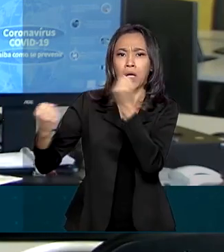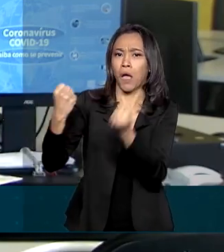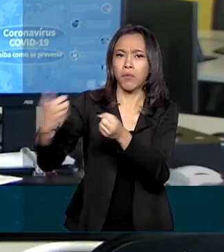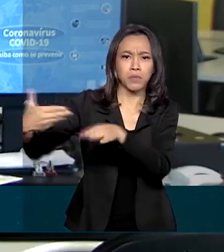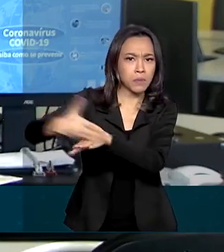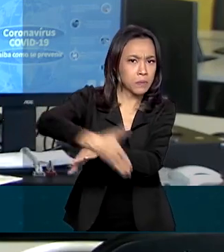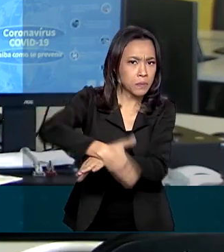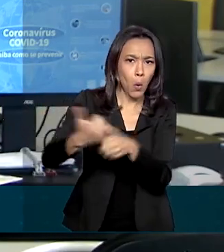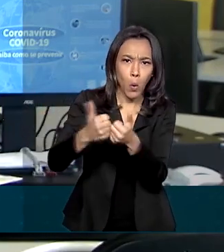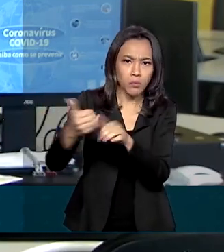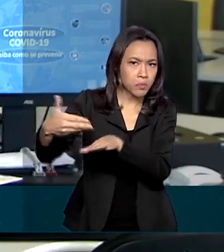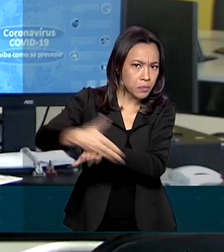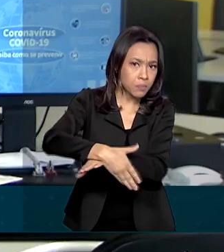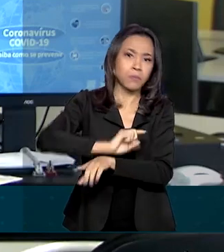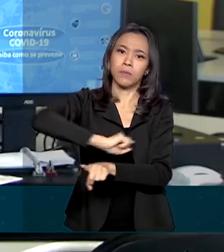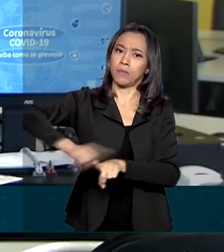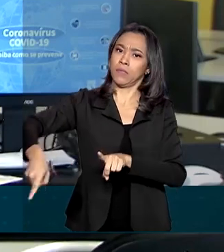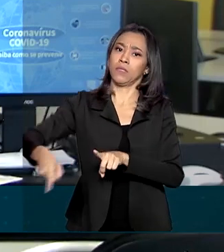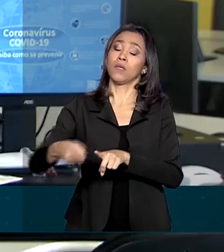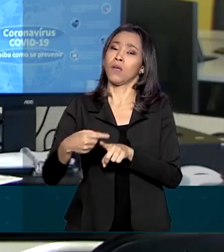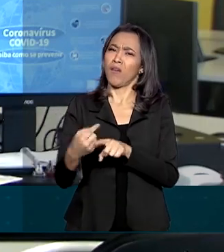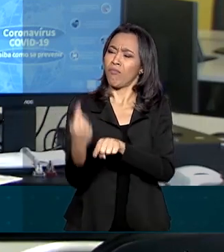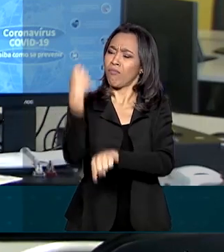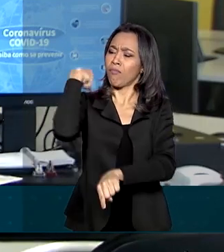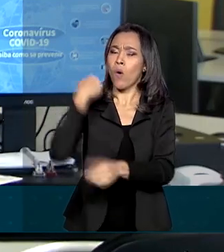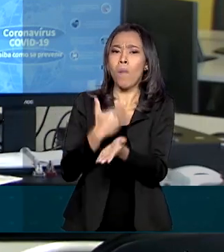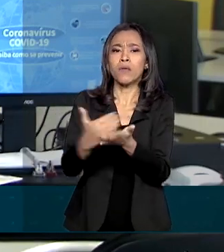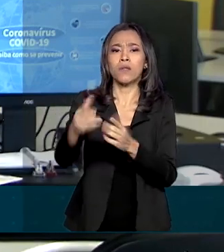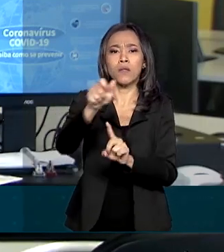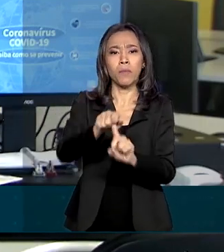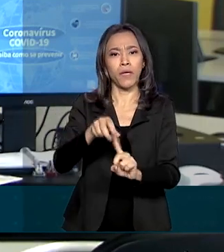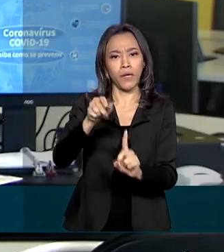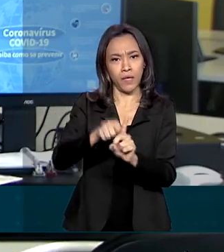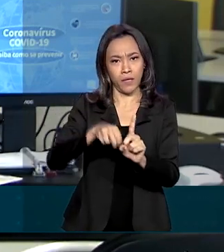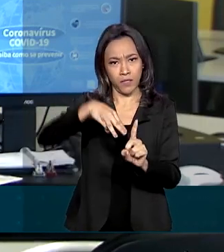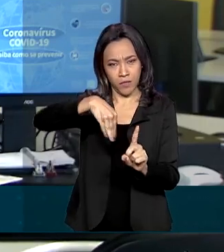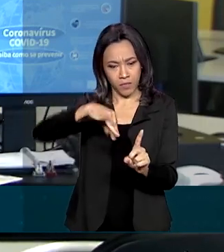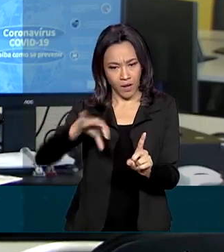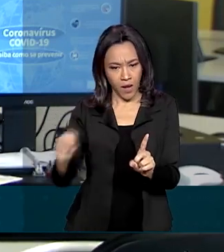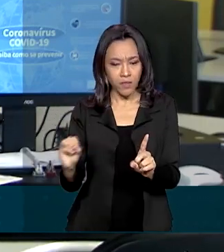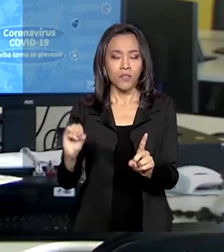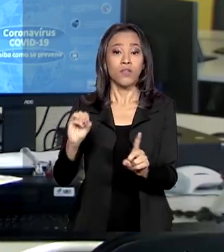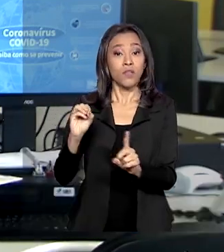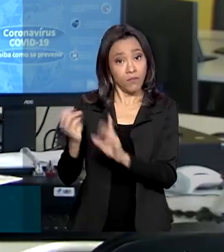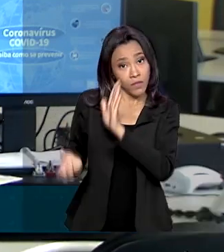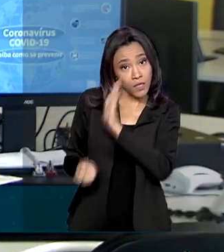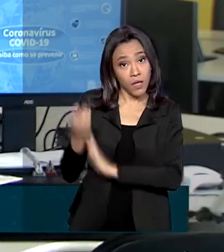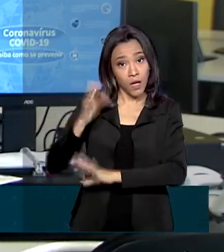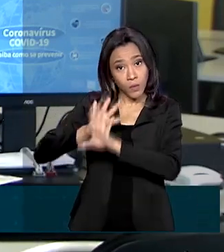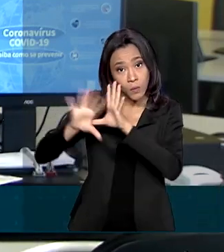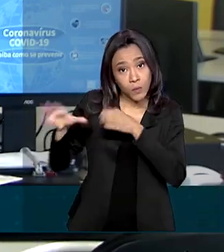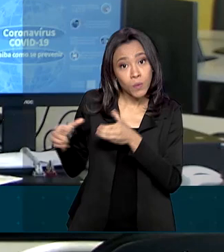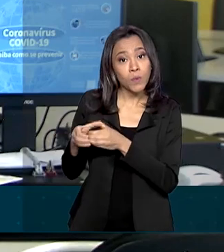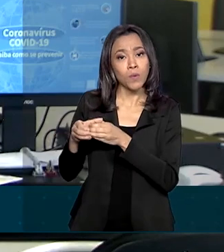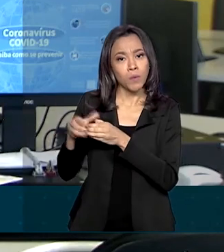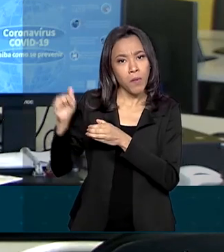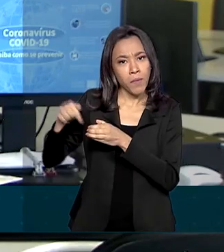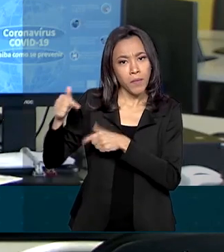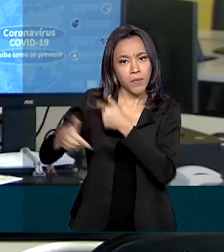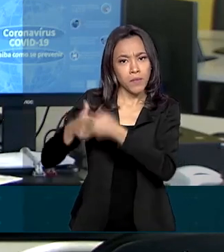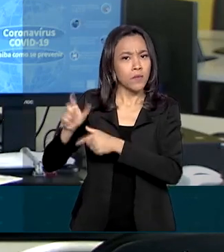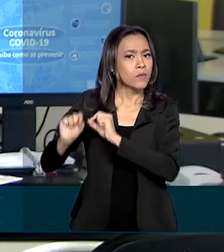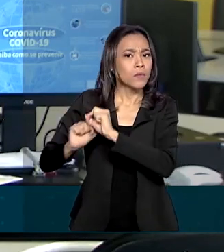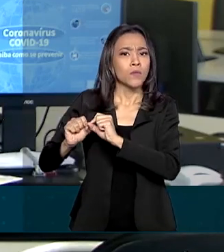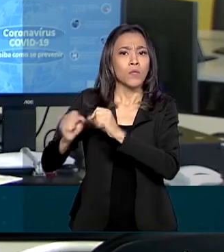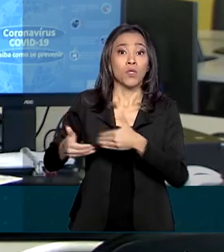restrições à entrada de estrangeiros começaram em março. E foi criada a Força-Tarefa de Fundamentação do Ministério da Saúde,